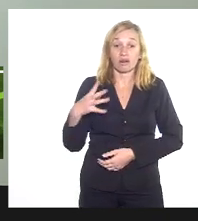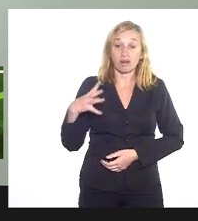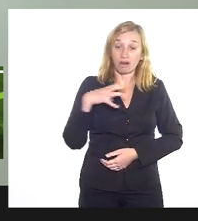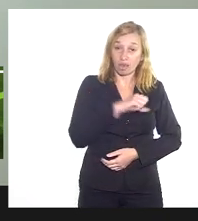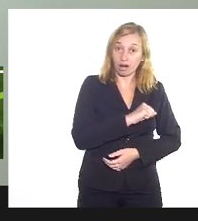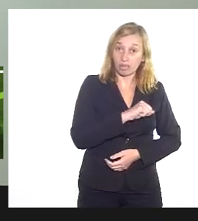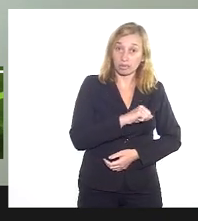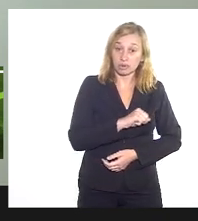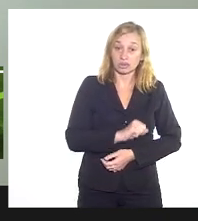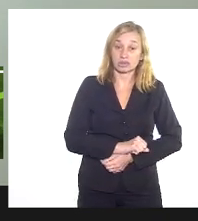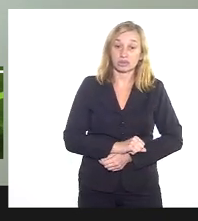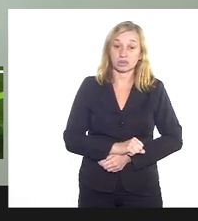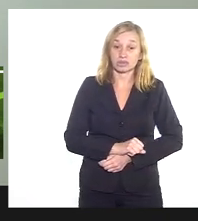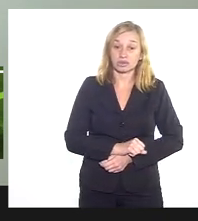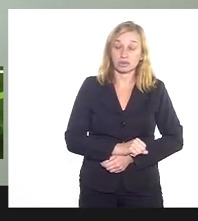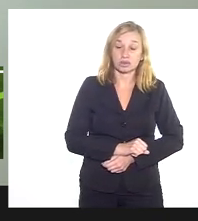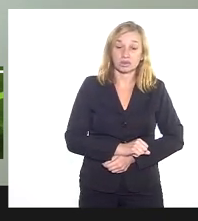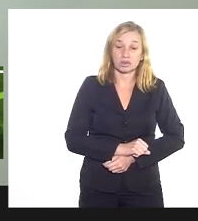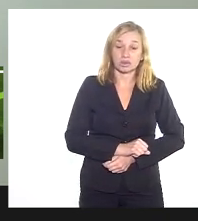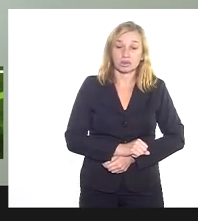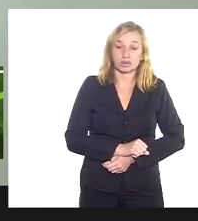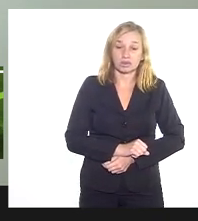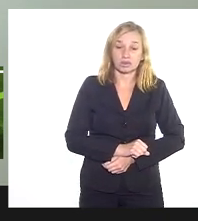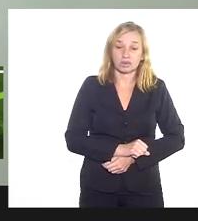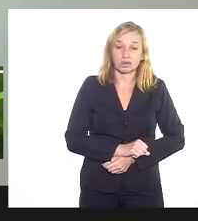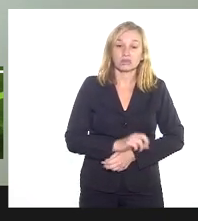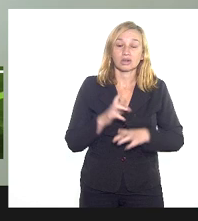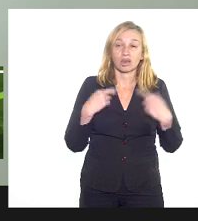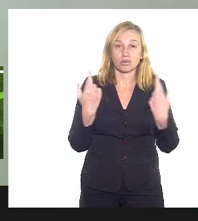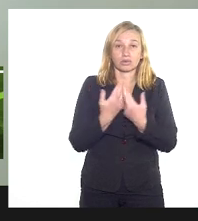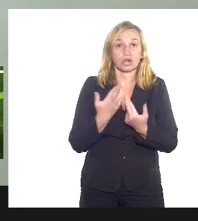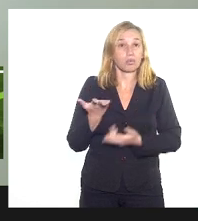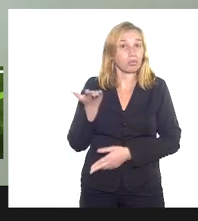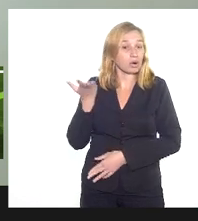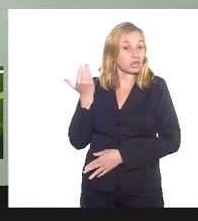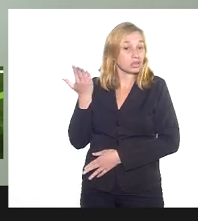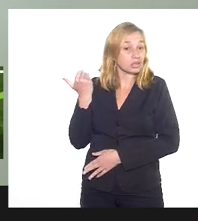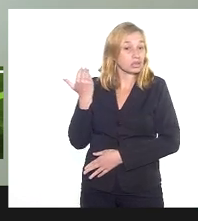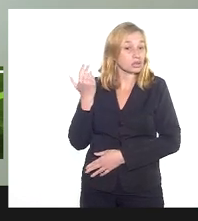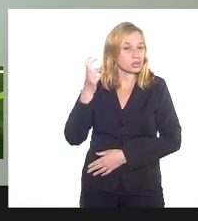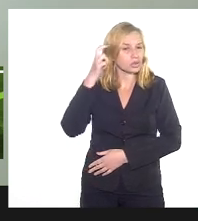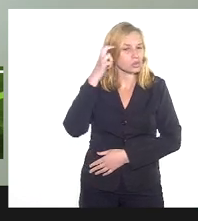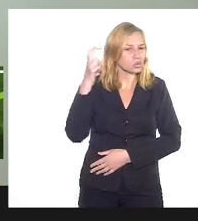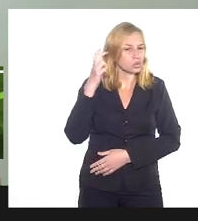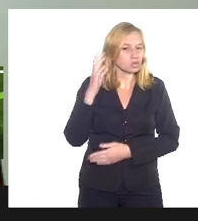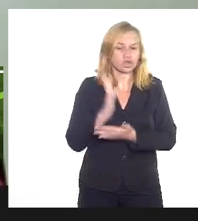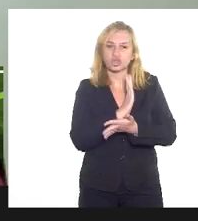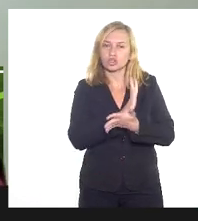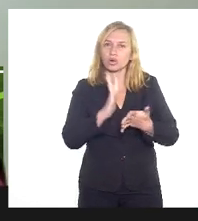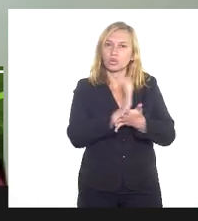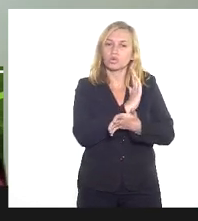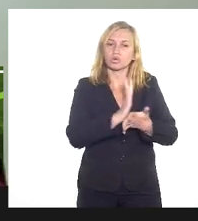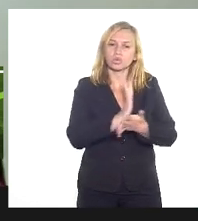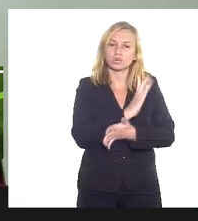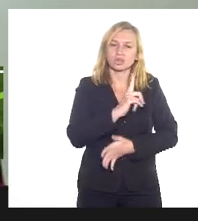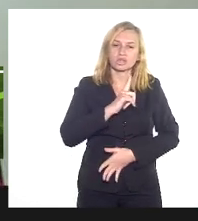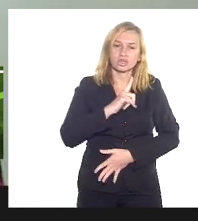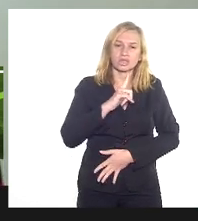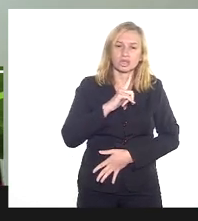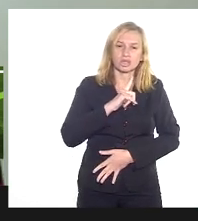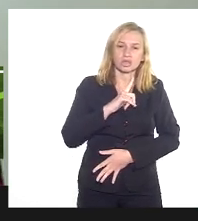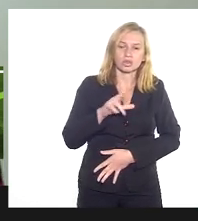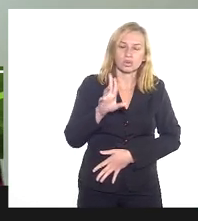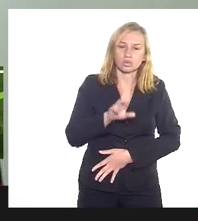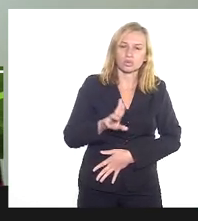fato que foi trazido aqui, foi na audiência passada, que é da cultura de alguns que têm usado nas